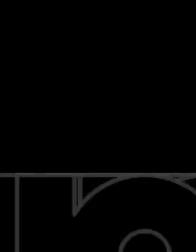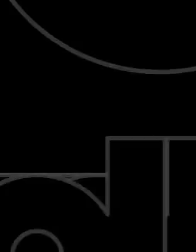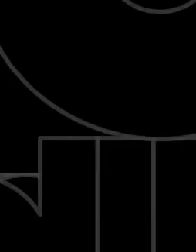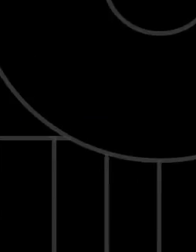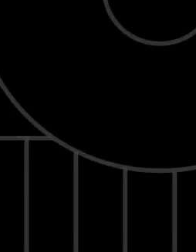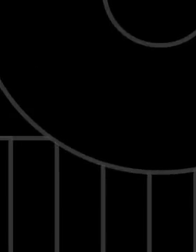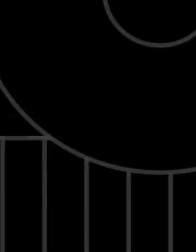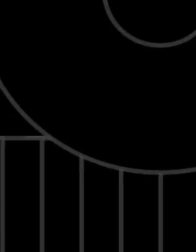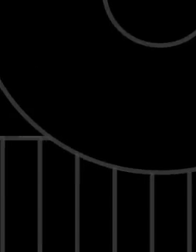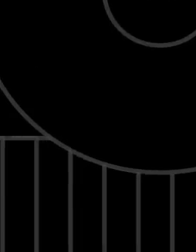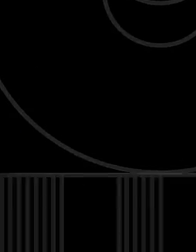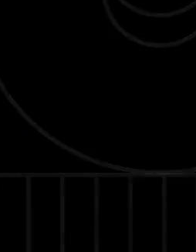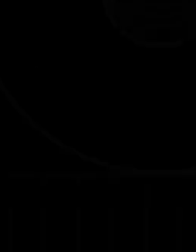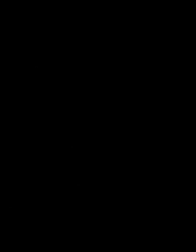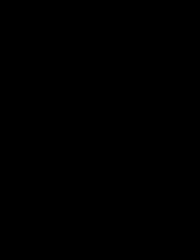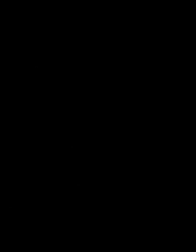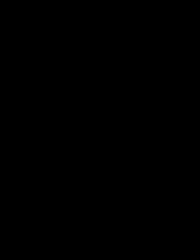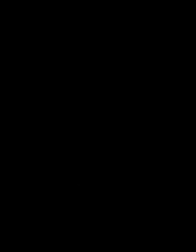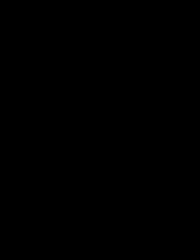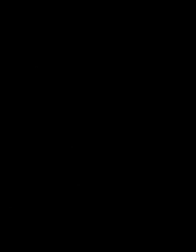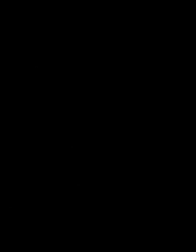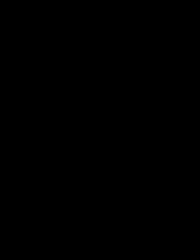Uau.